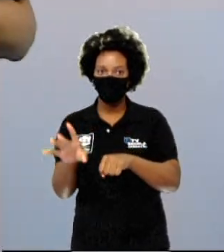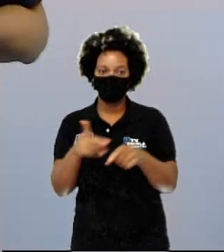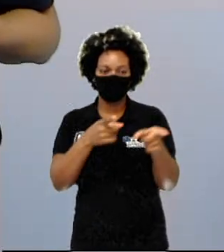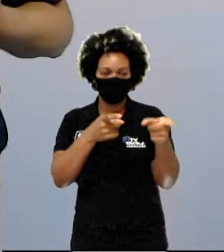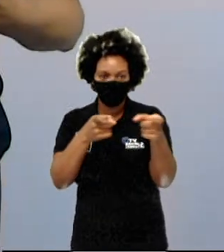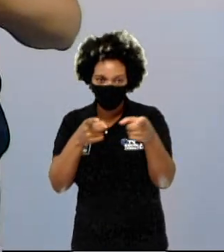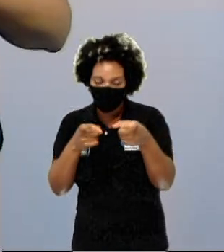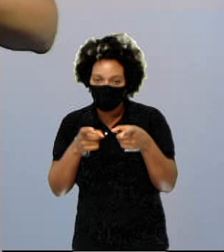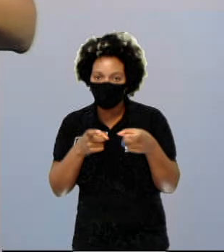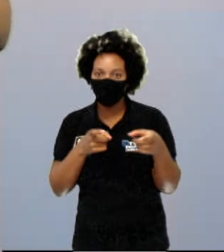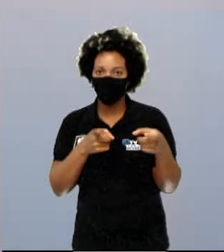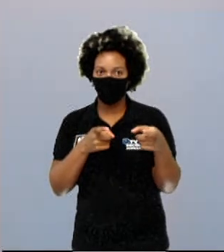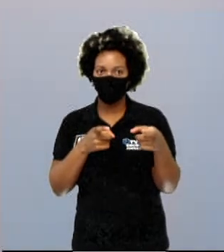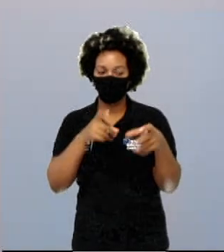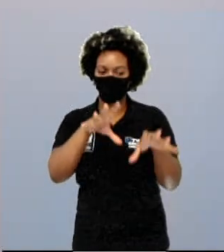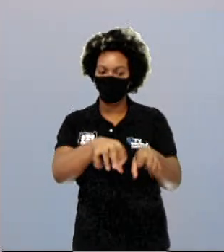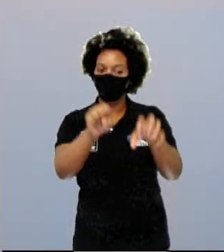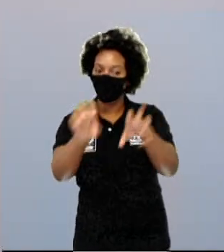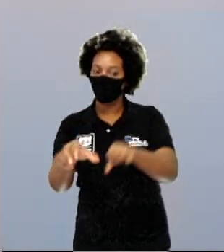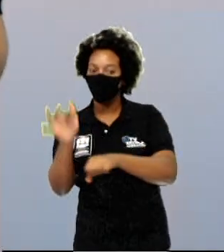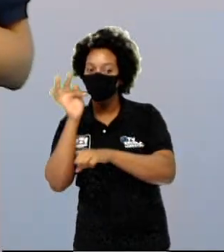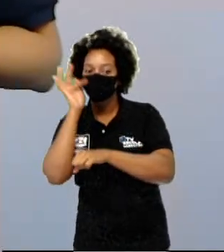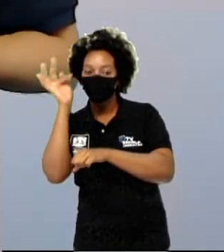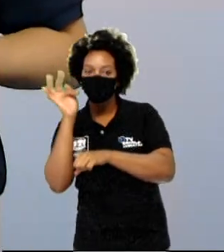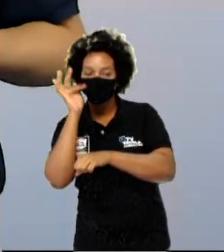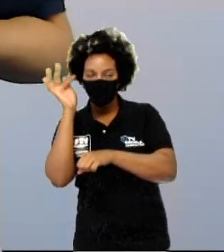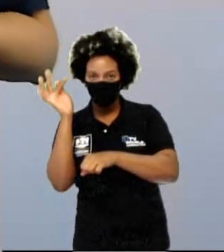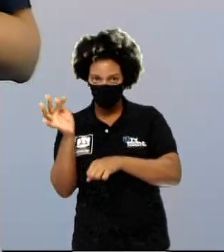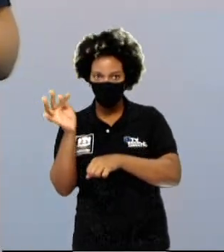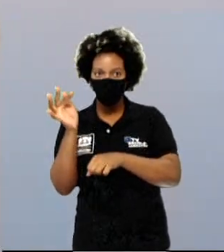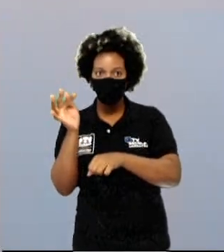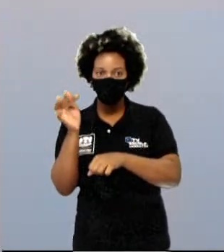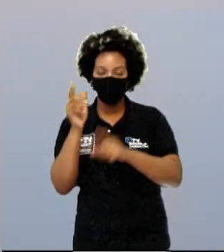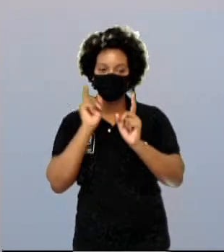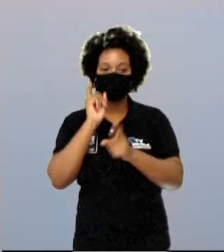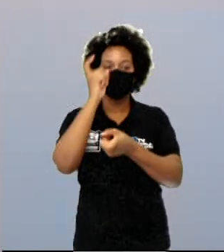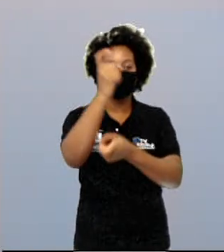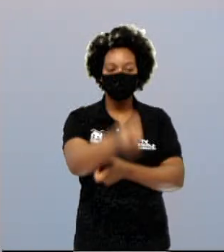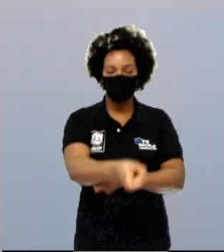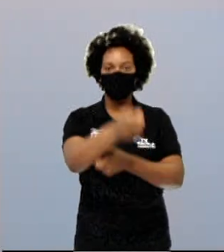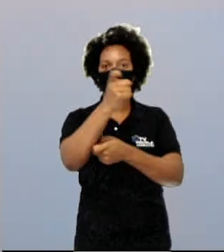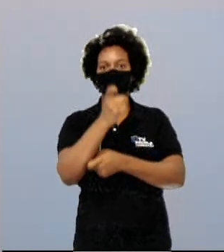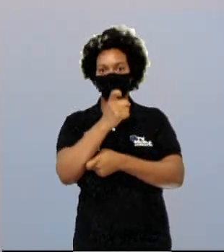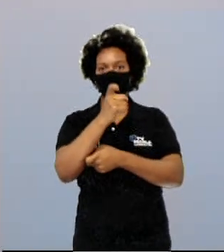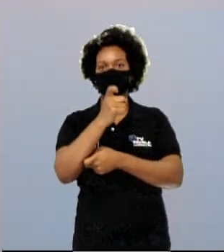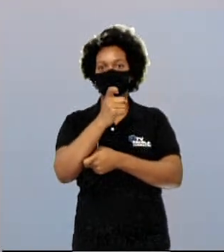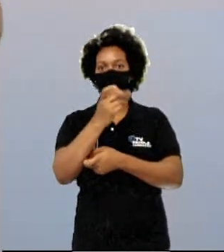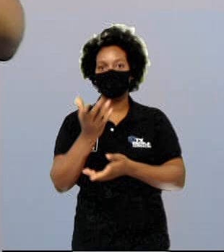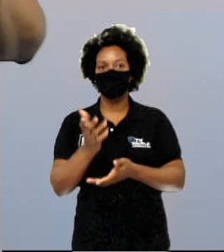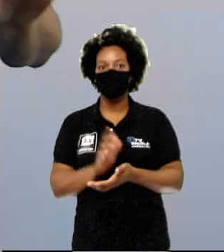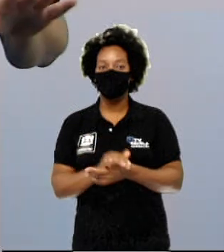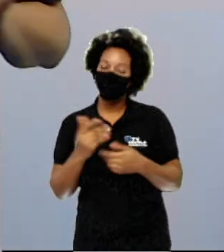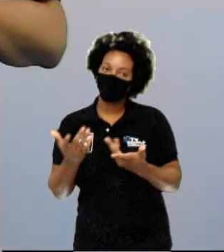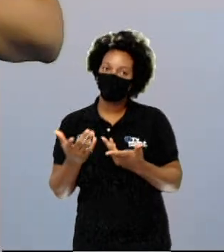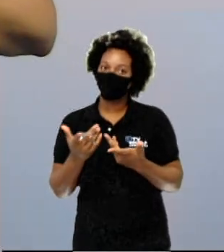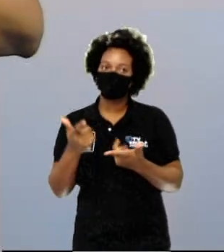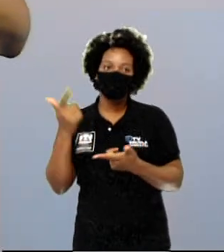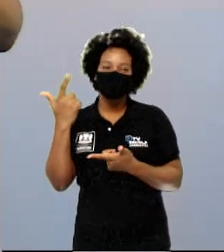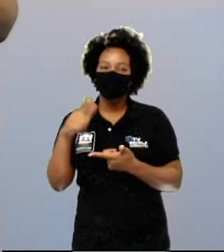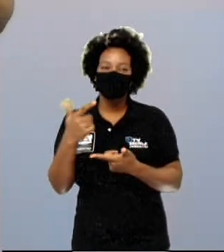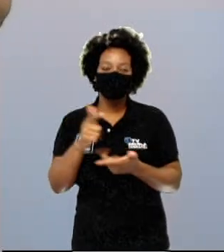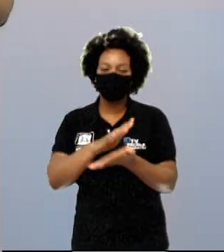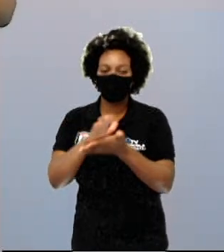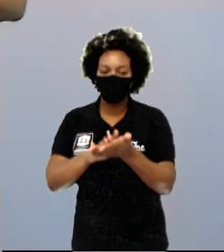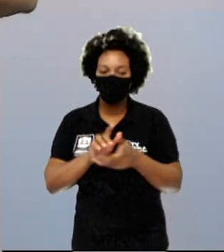caça, a colheta de frutos e raízes e a pesca. Então, não havia ainda